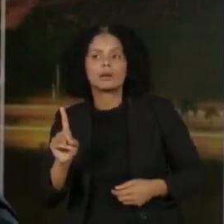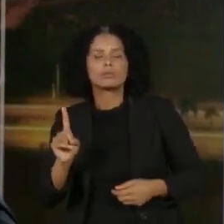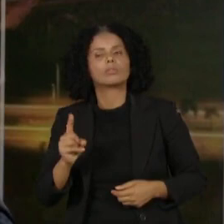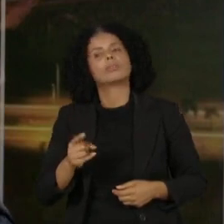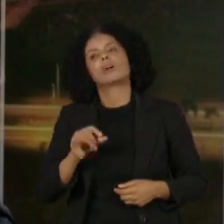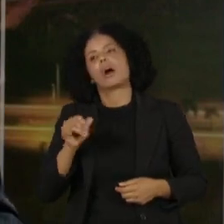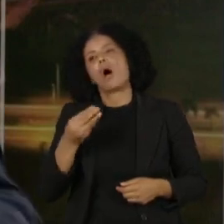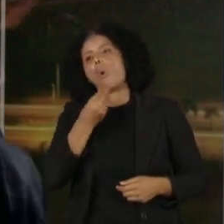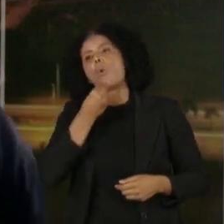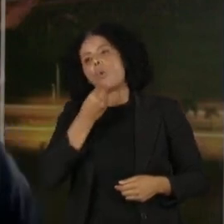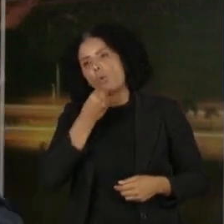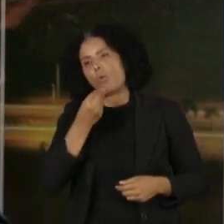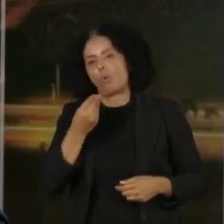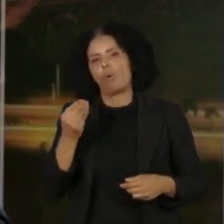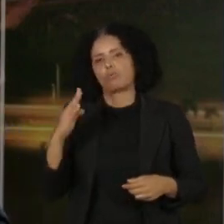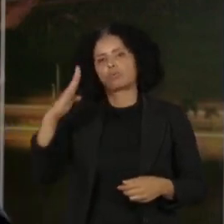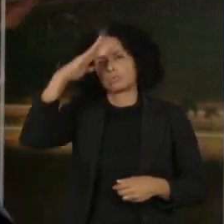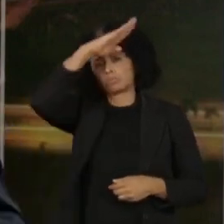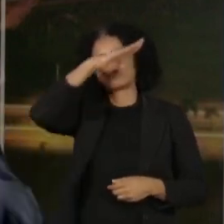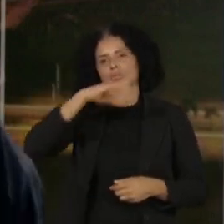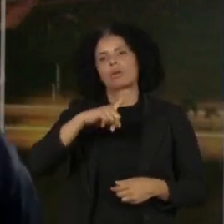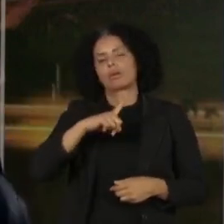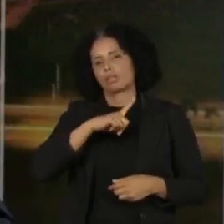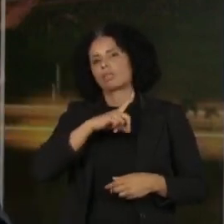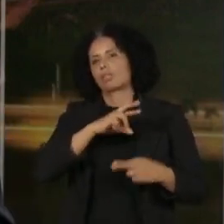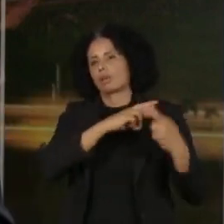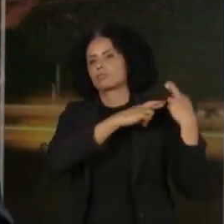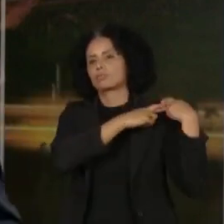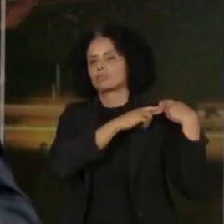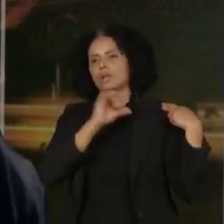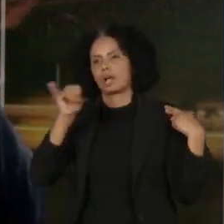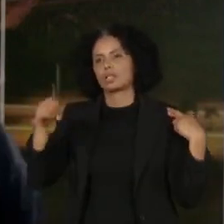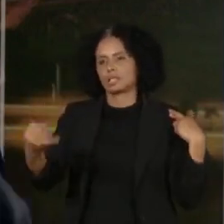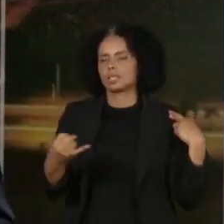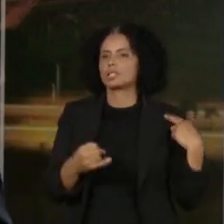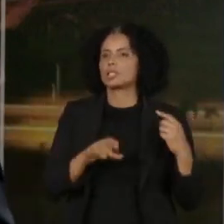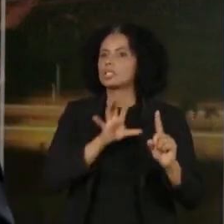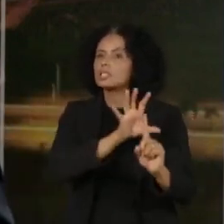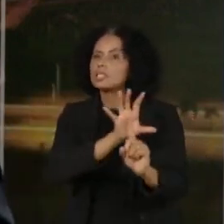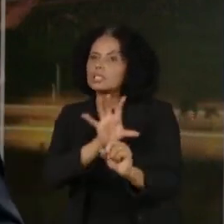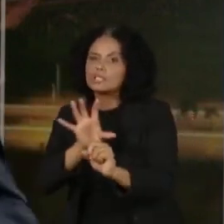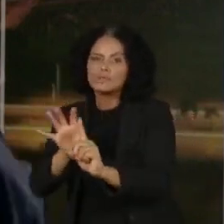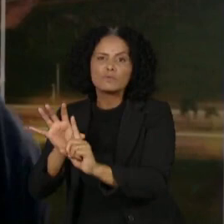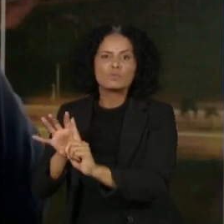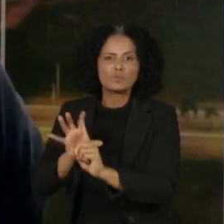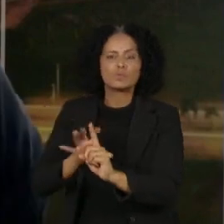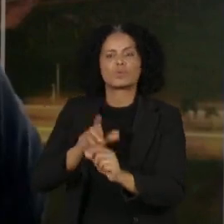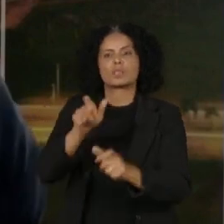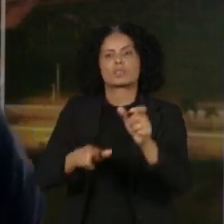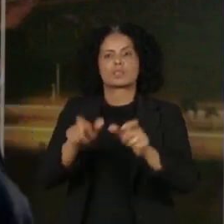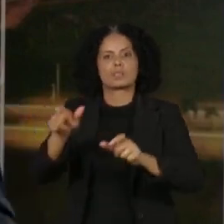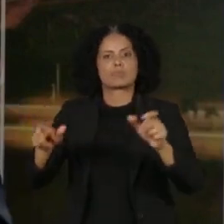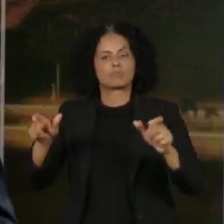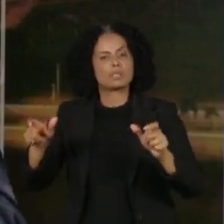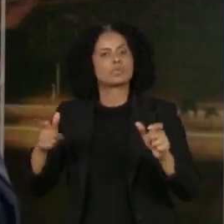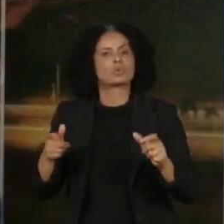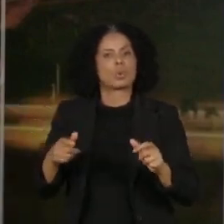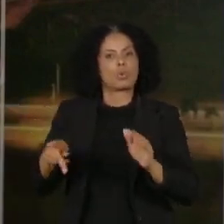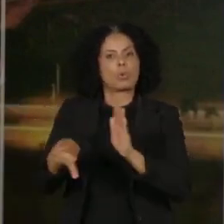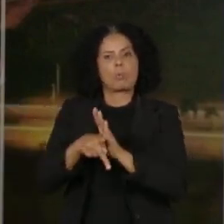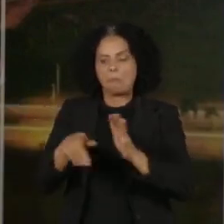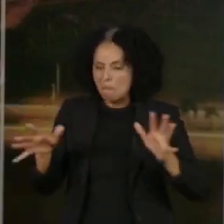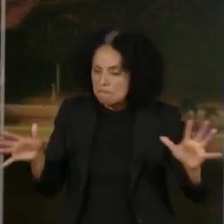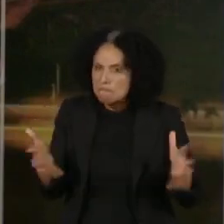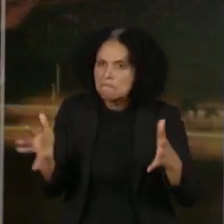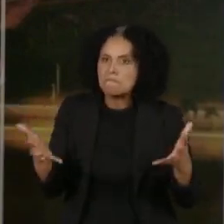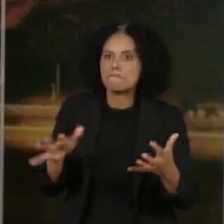claro, que Bolsonaro tem responsabilidade intelectual, espiritual, de mobilização